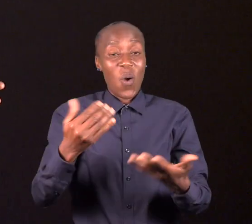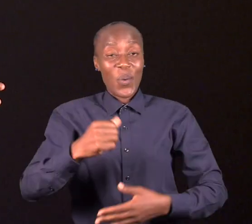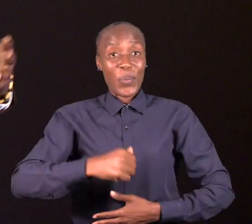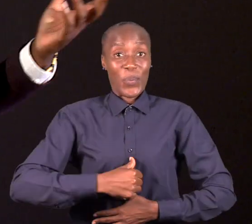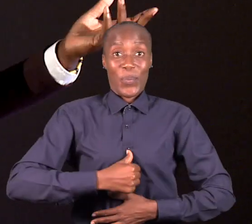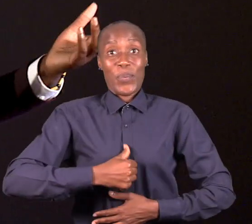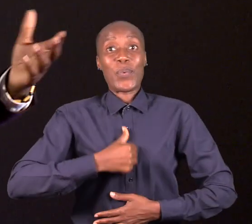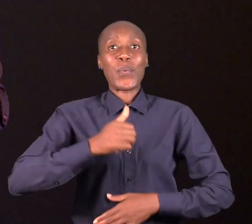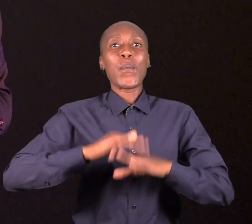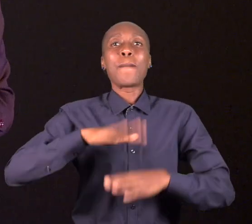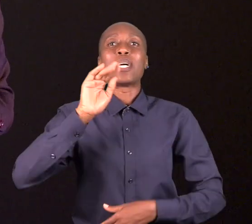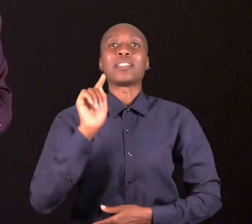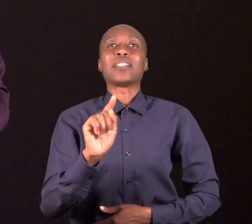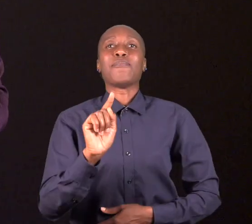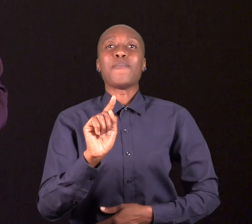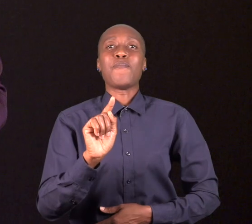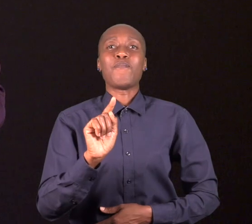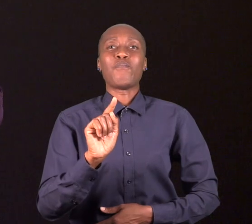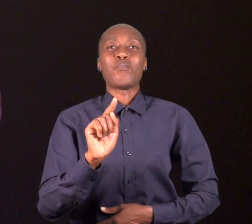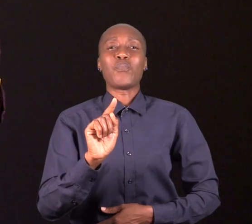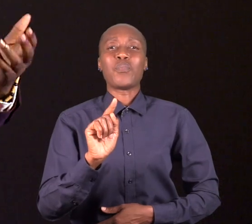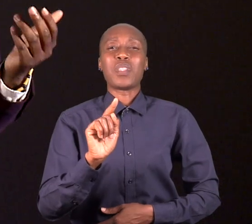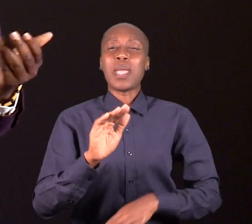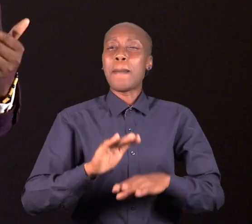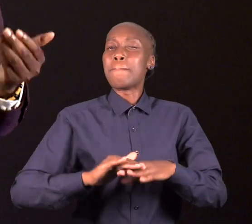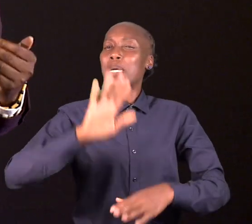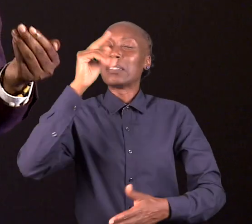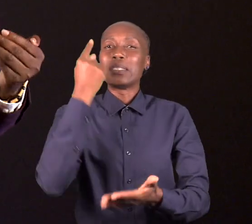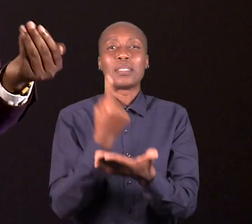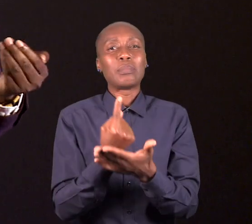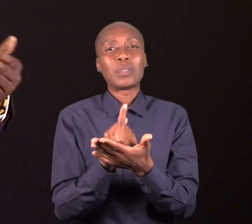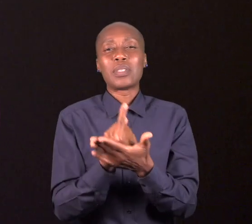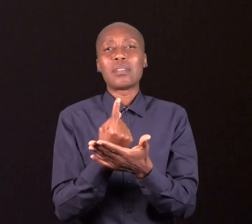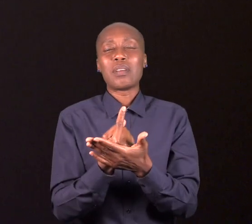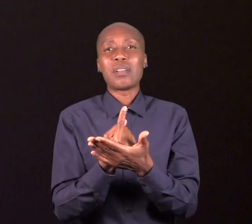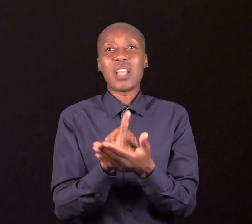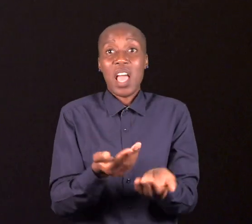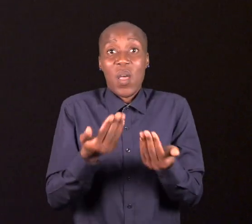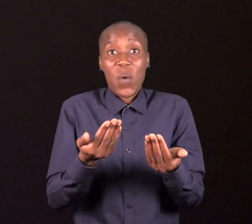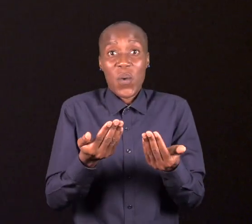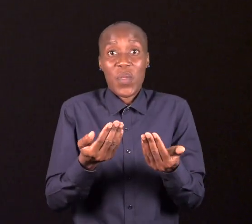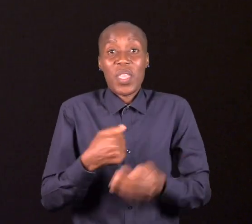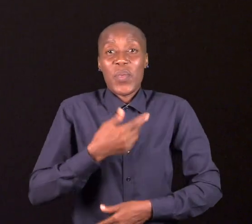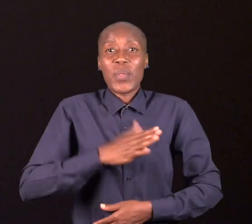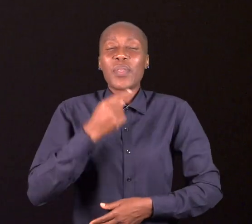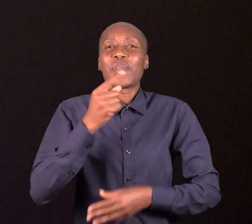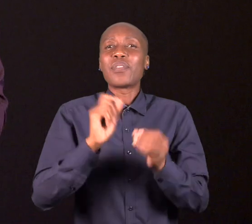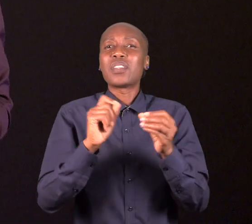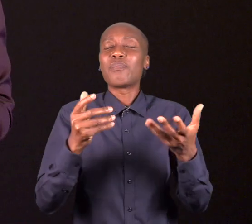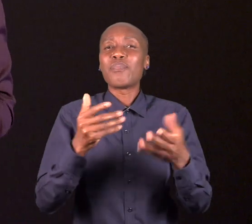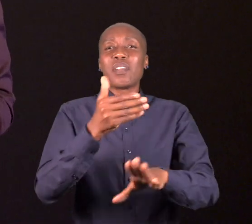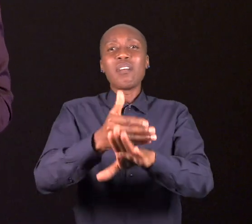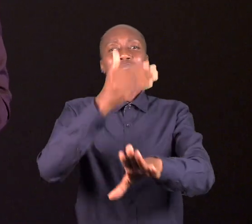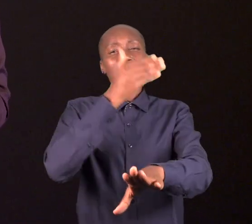me tem estado a orgulhar muito. E uma das coisas mais importantes que tenho estado a carregar é